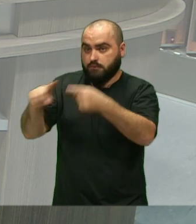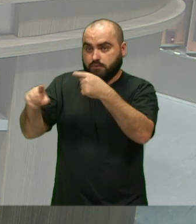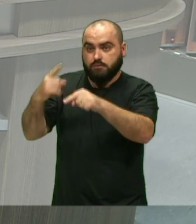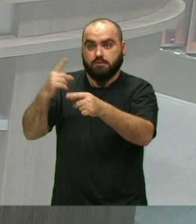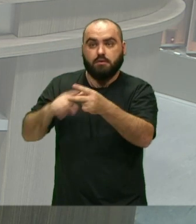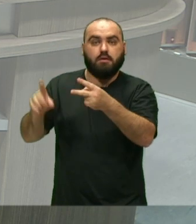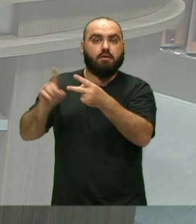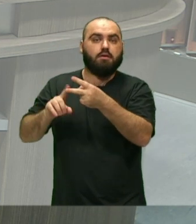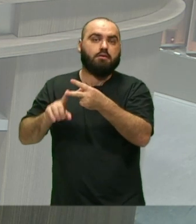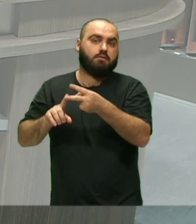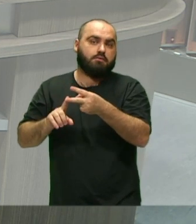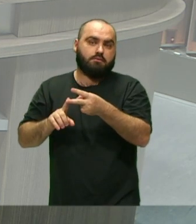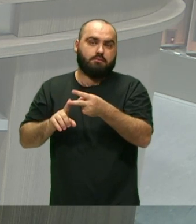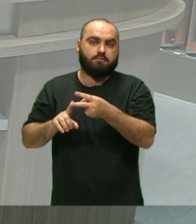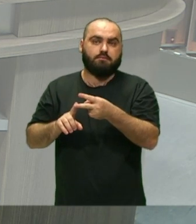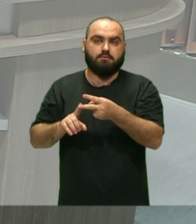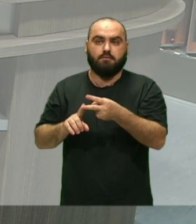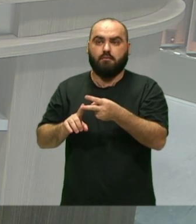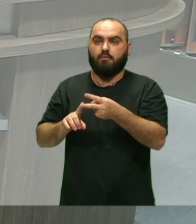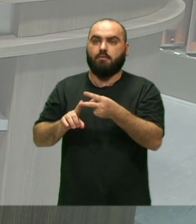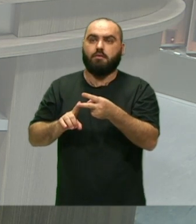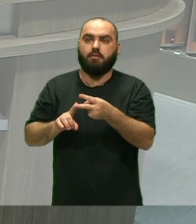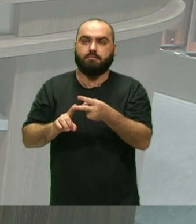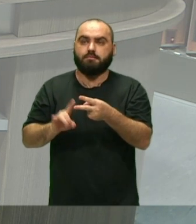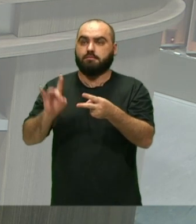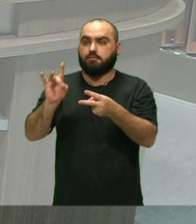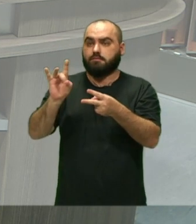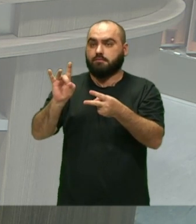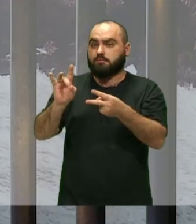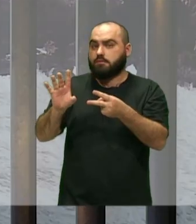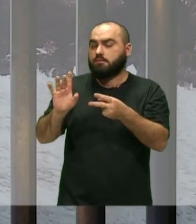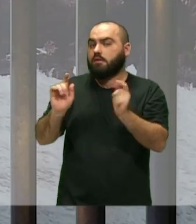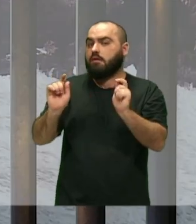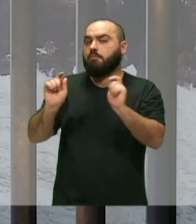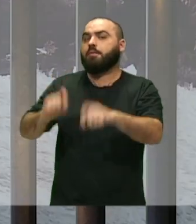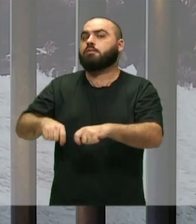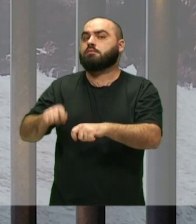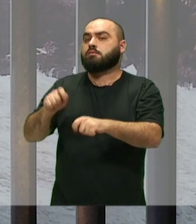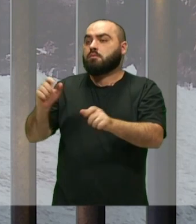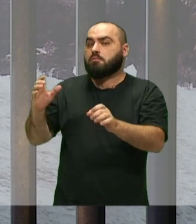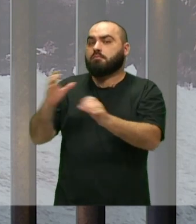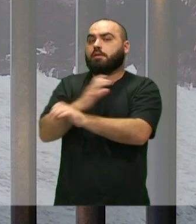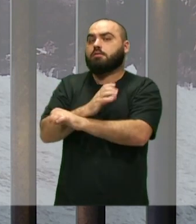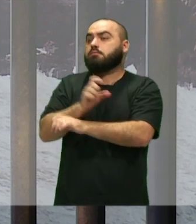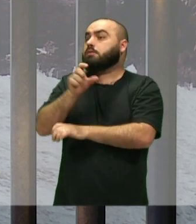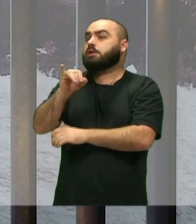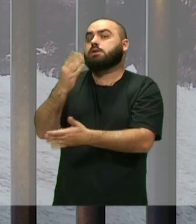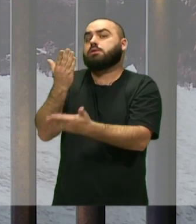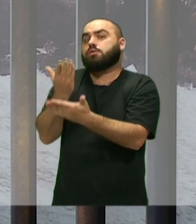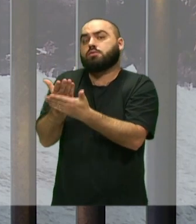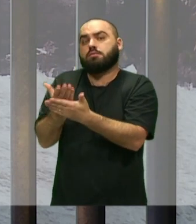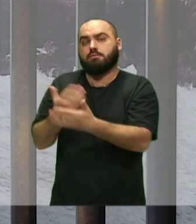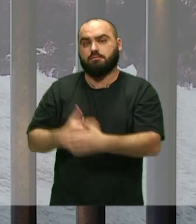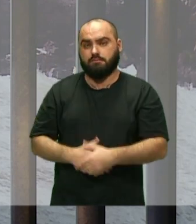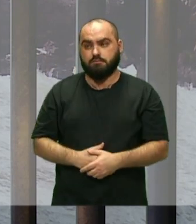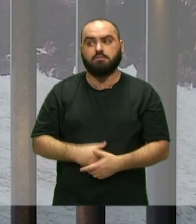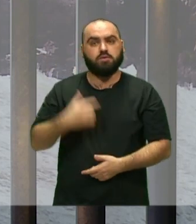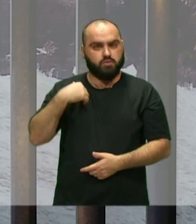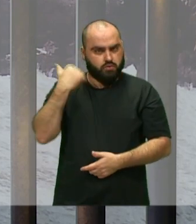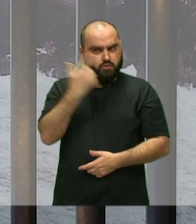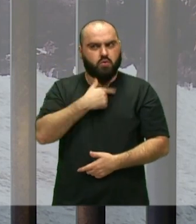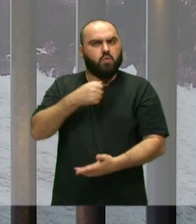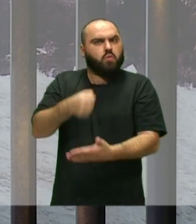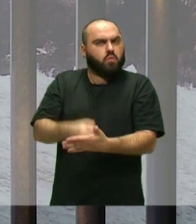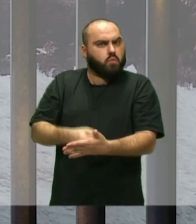E só é Só pode Executar Dessa forma Só pode Concluir Com estudo Que é onde a gente Cobra Dentro do